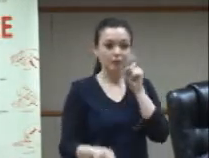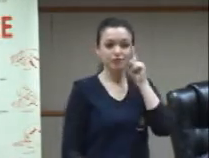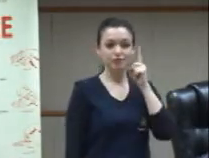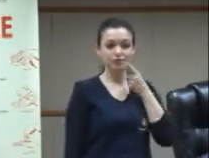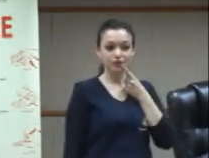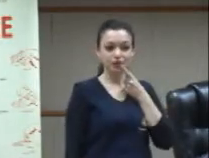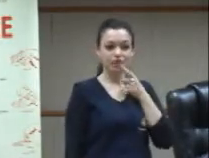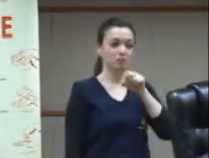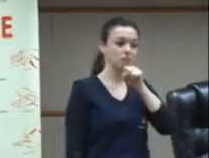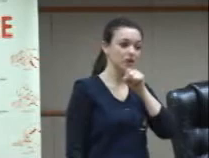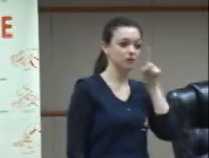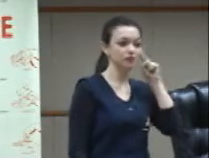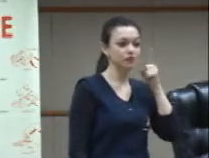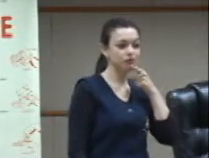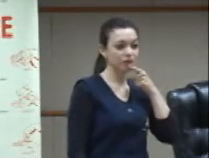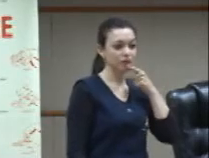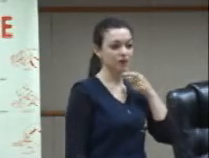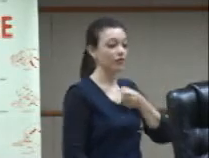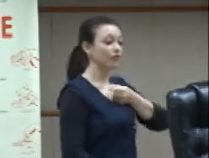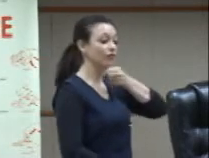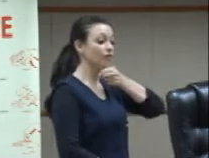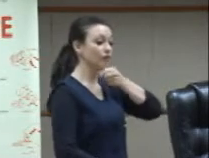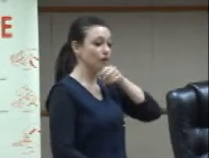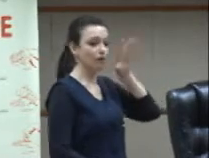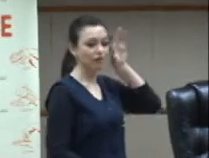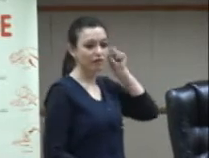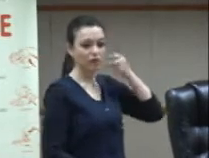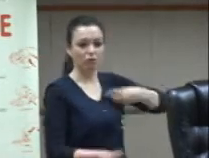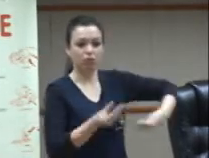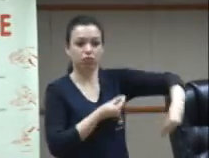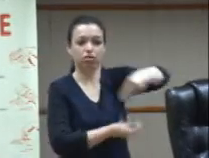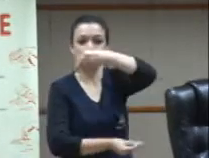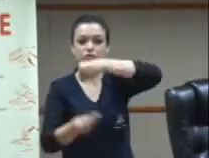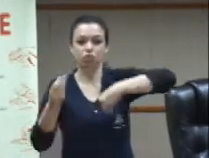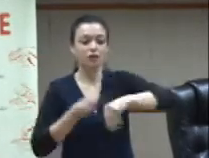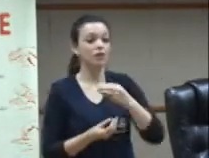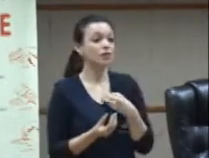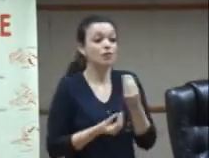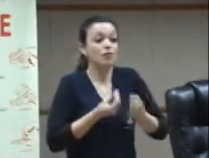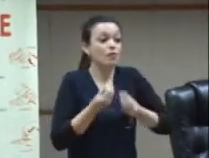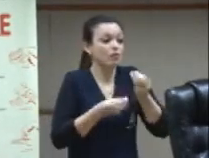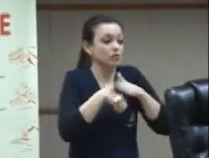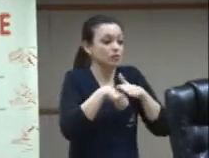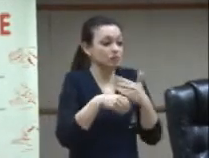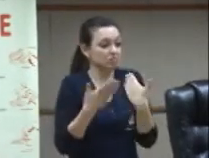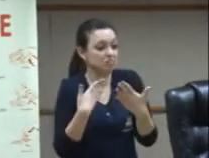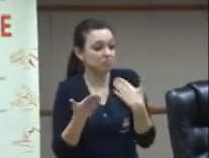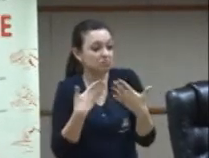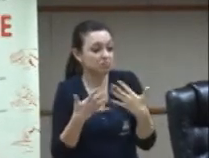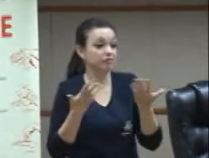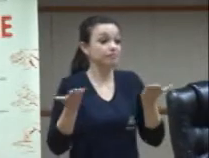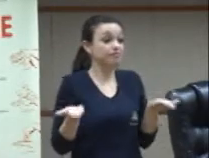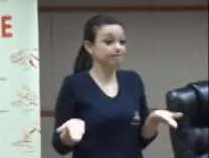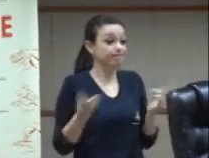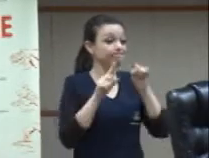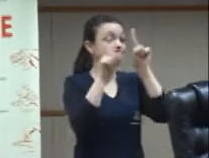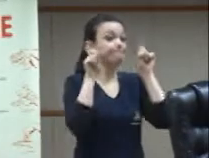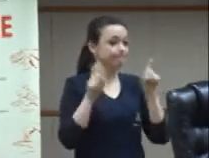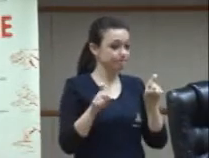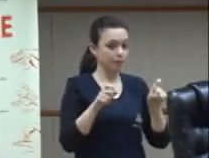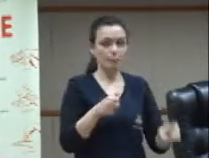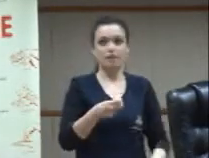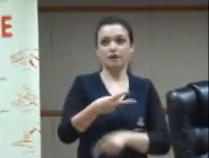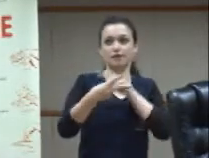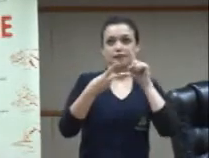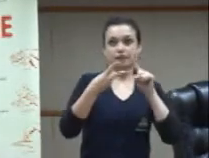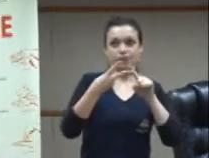em que essas culturas são semelhantes e podem estabelecer diálogos em que as culturas surdas são